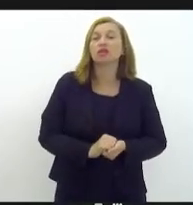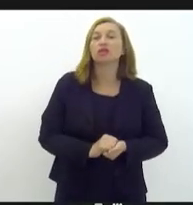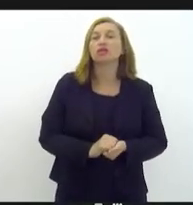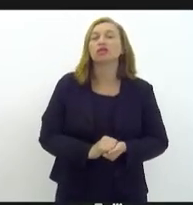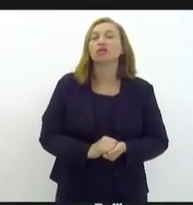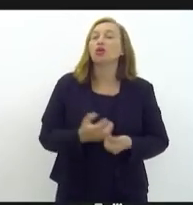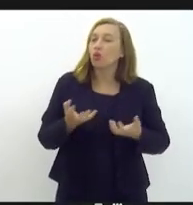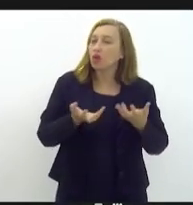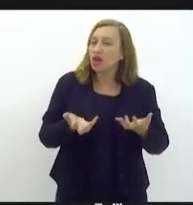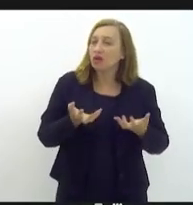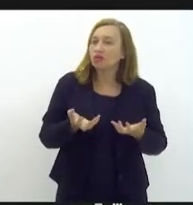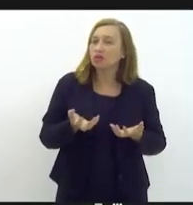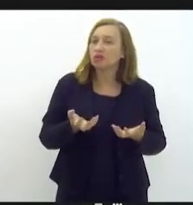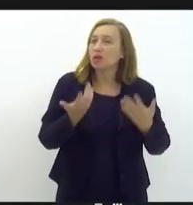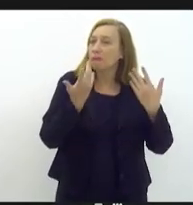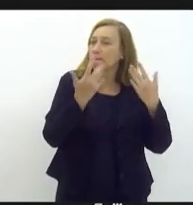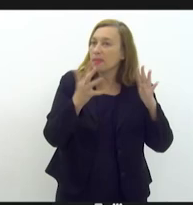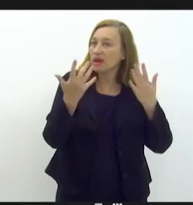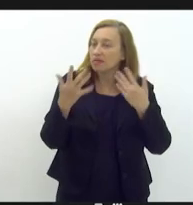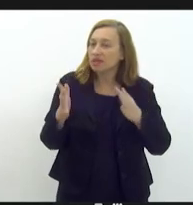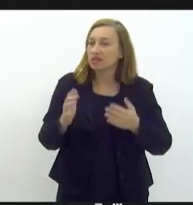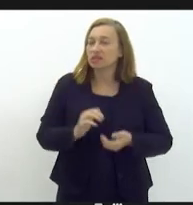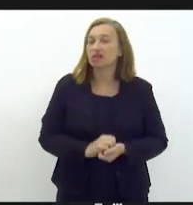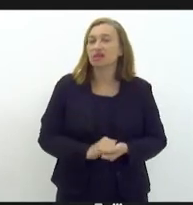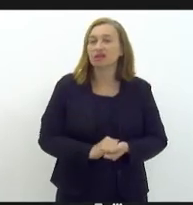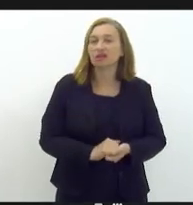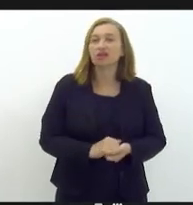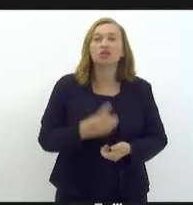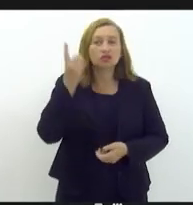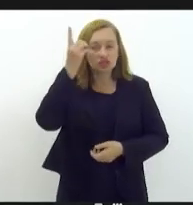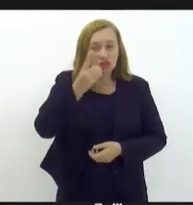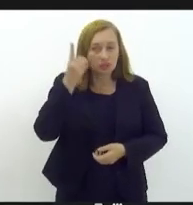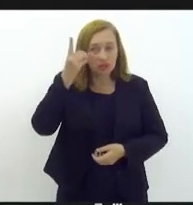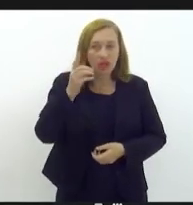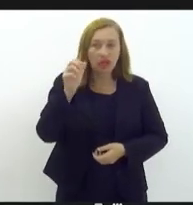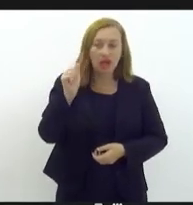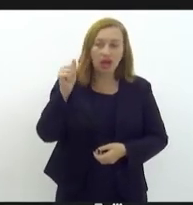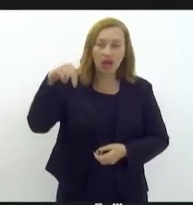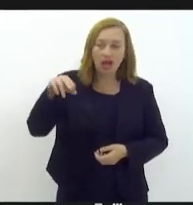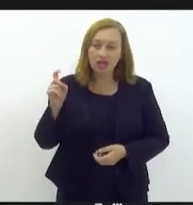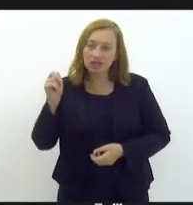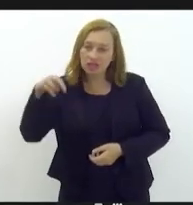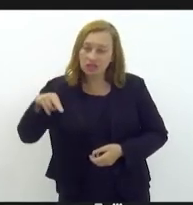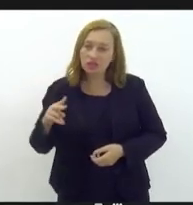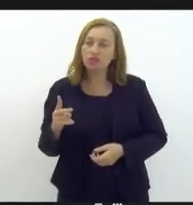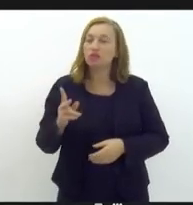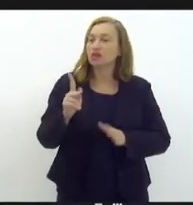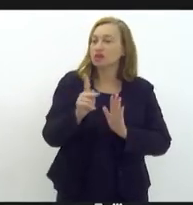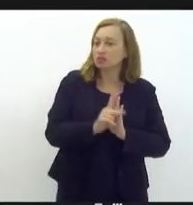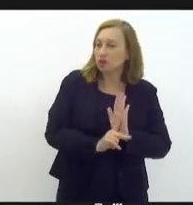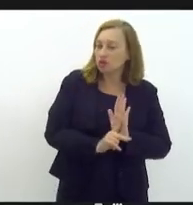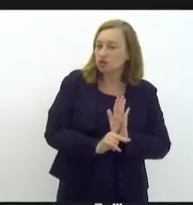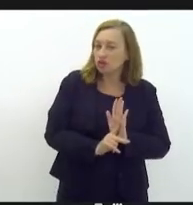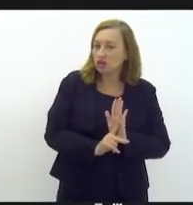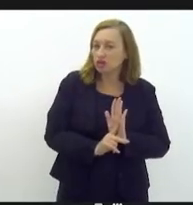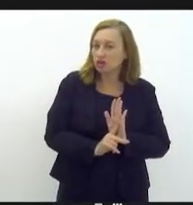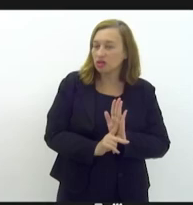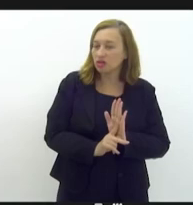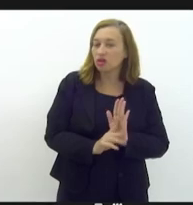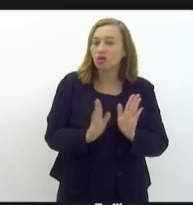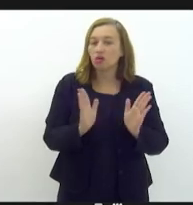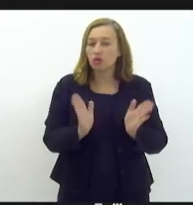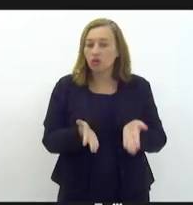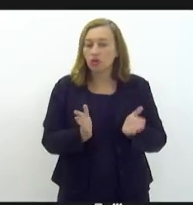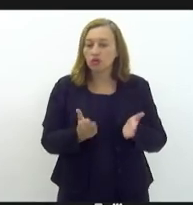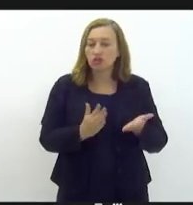E eu quero parabenizar esses deputados, Anderson Moraes, por esse projeto que ele hoje